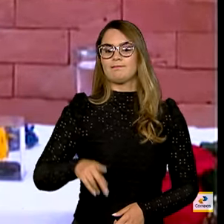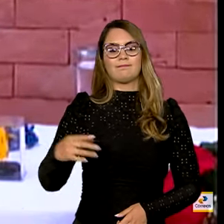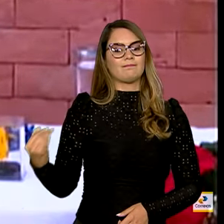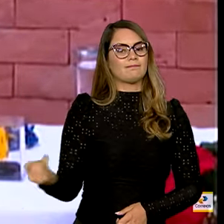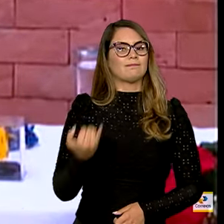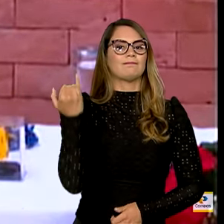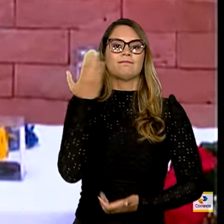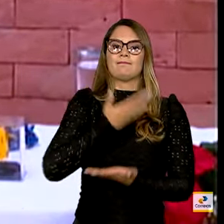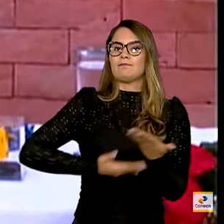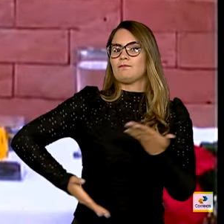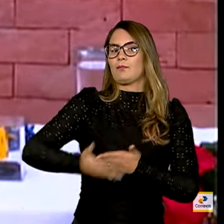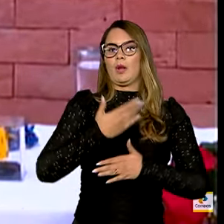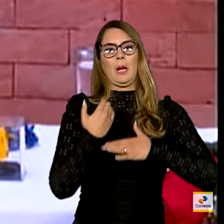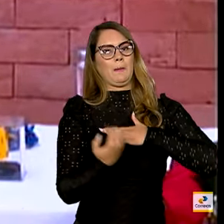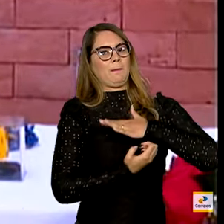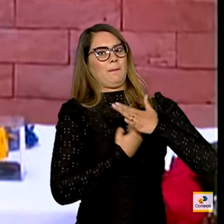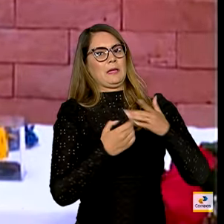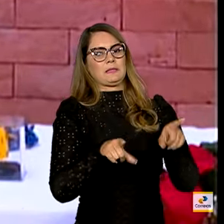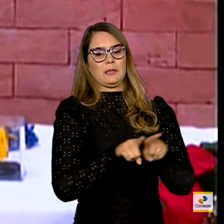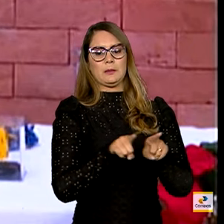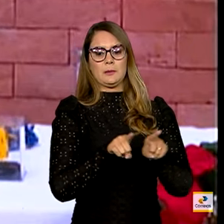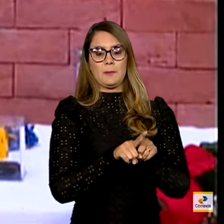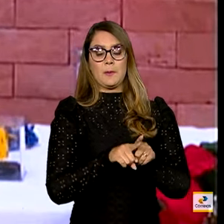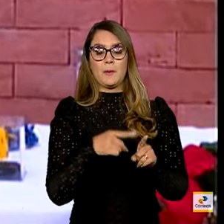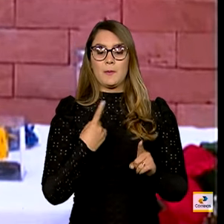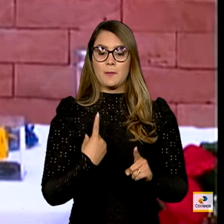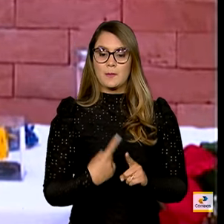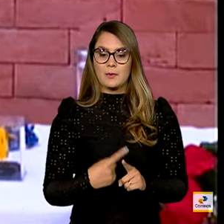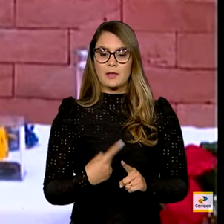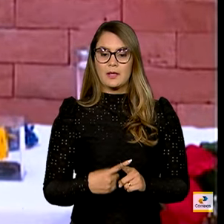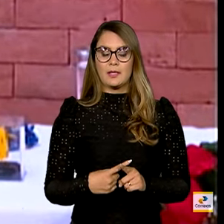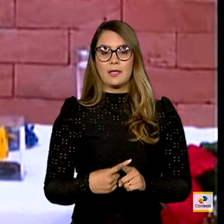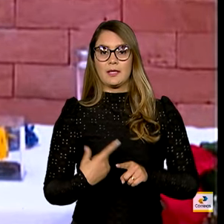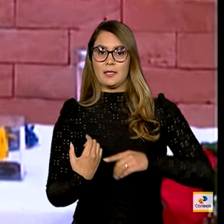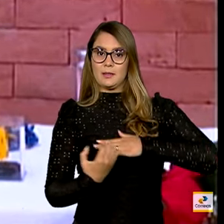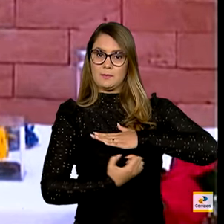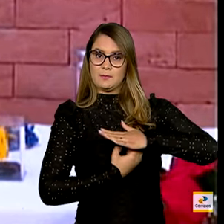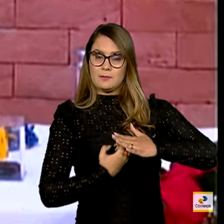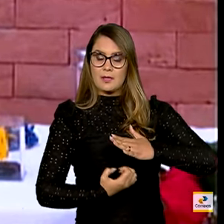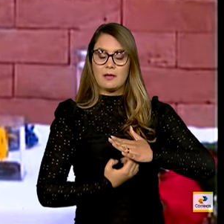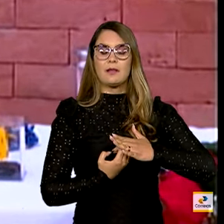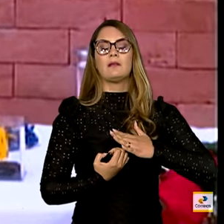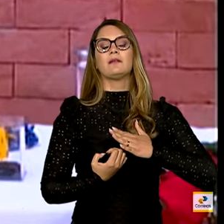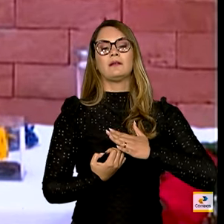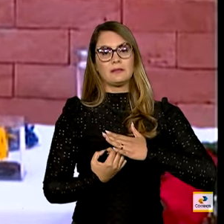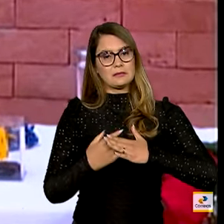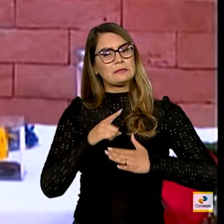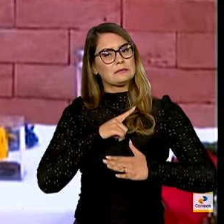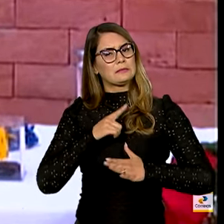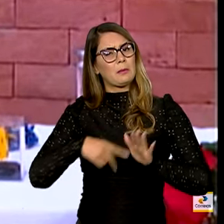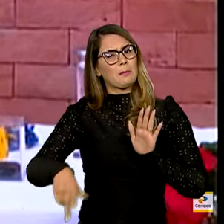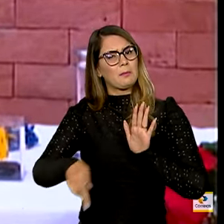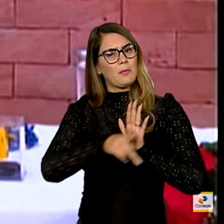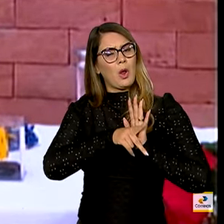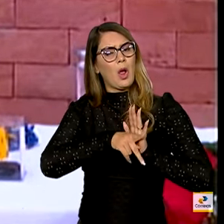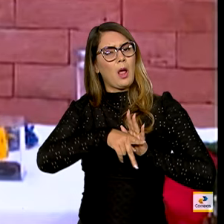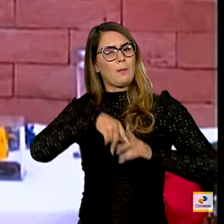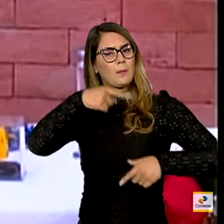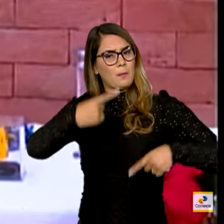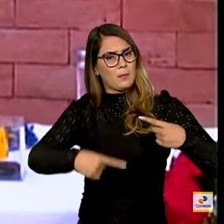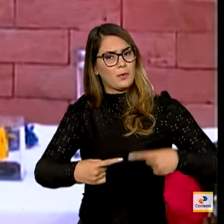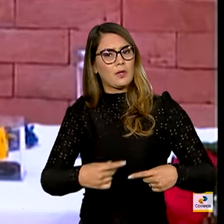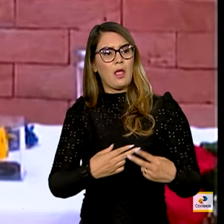o envolvimento das empresas também, porque as empresas têm as suas próprias políticas de